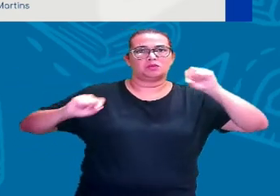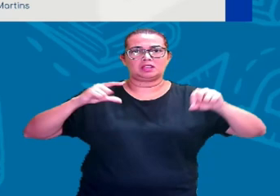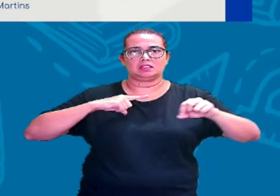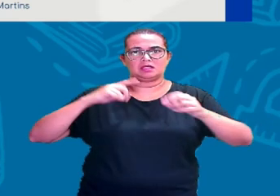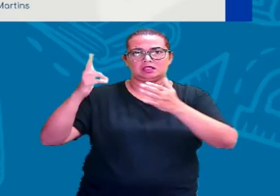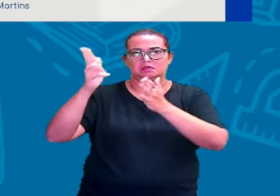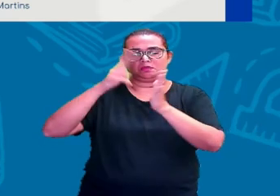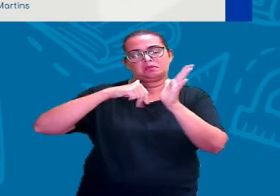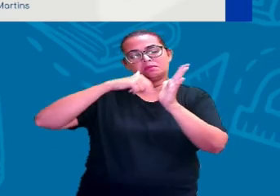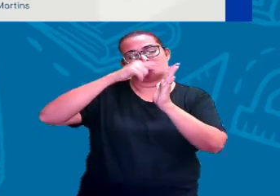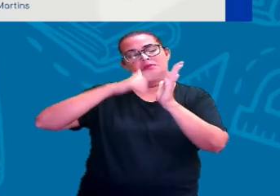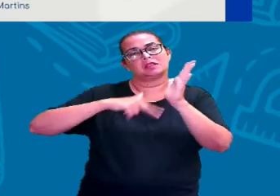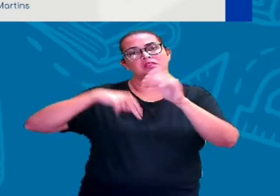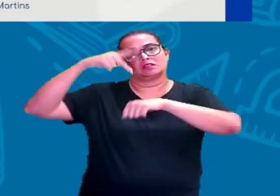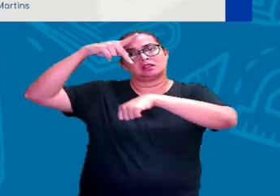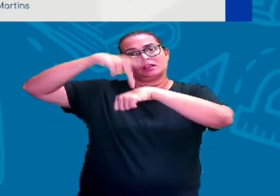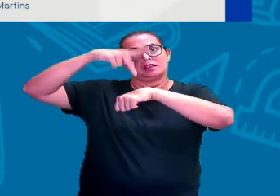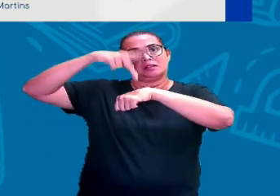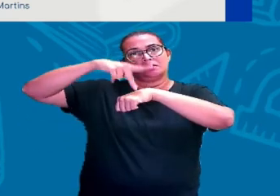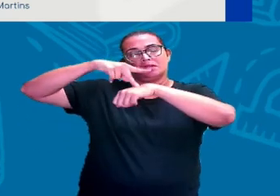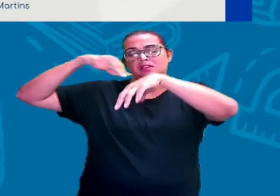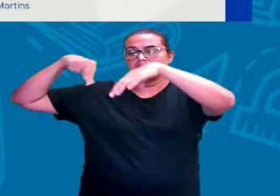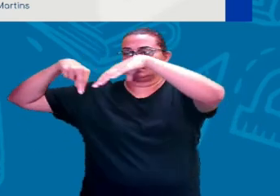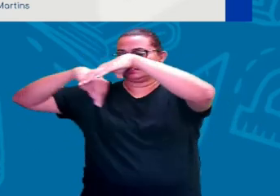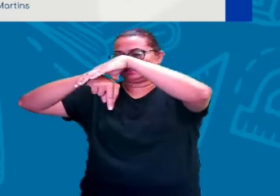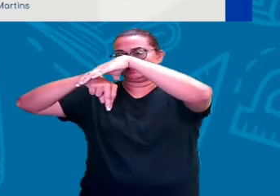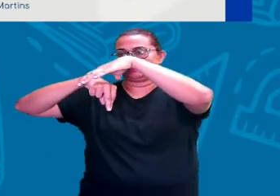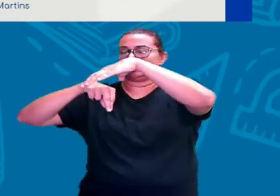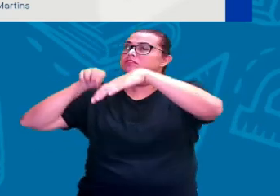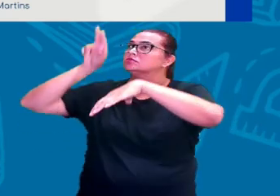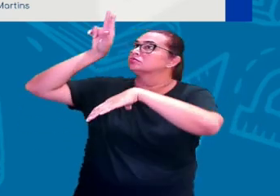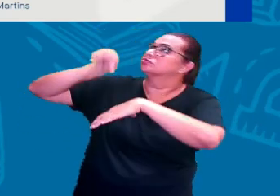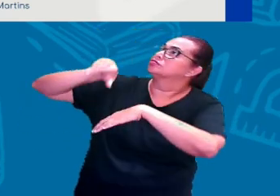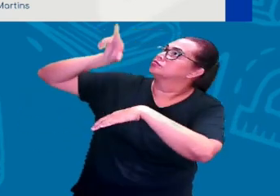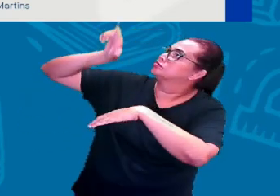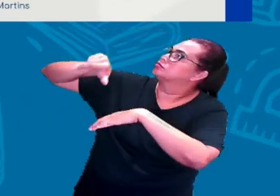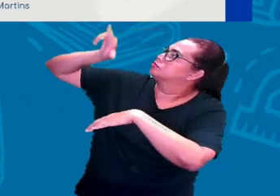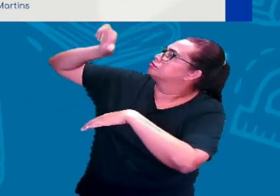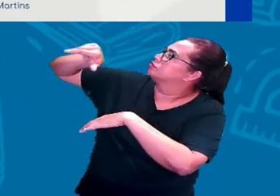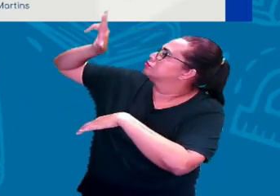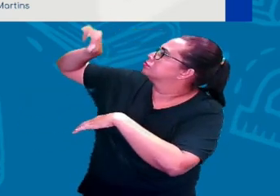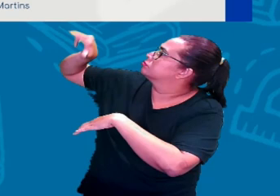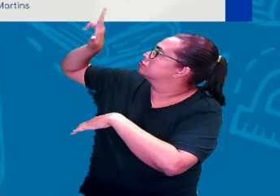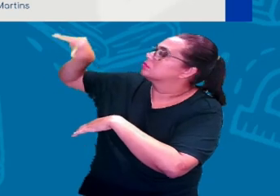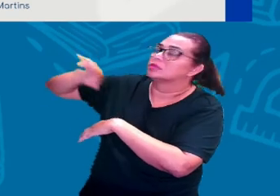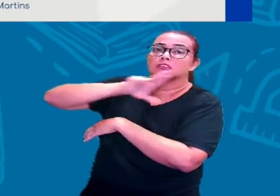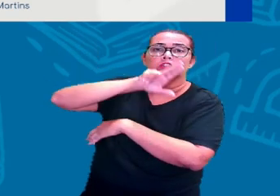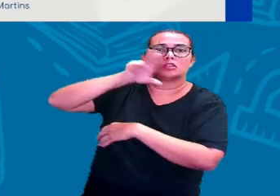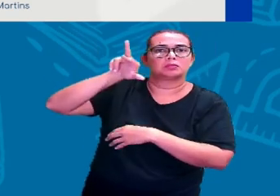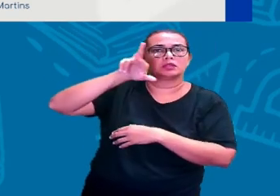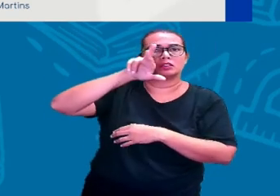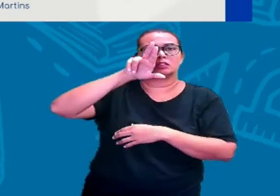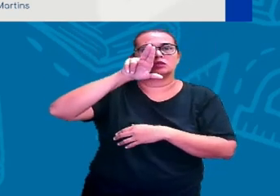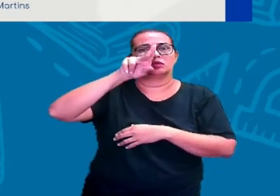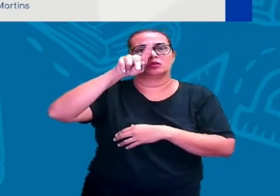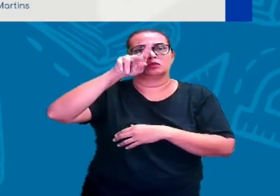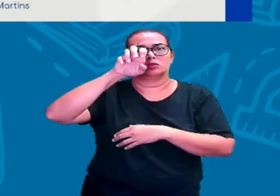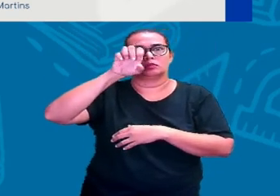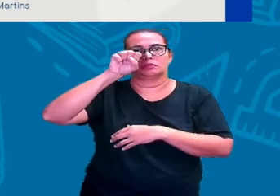feitas nas rochas, dentro das cavernas, denominadas de arte rupestre e arte